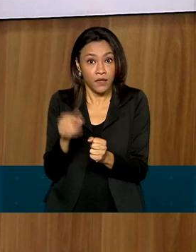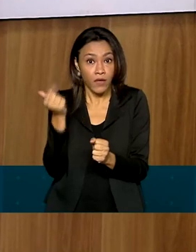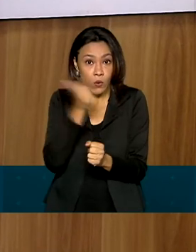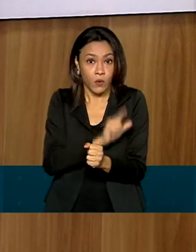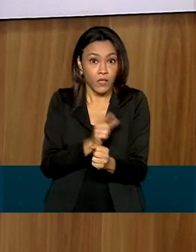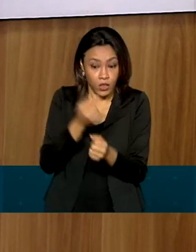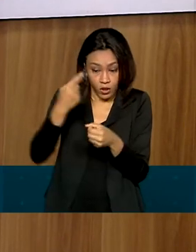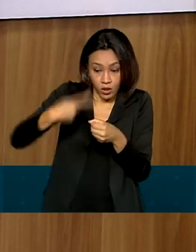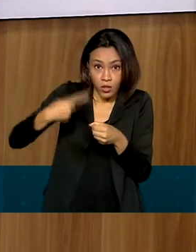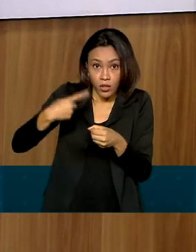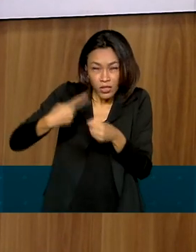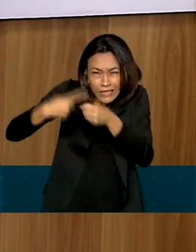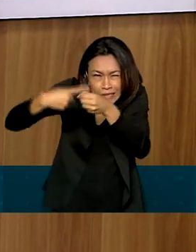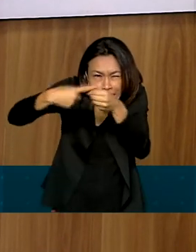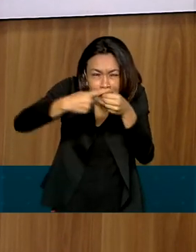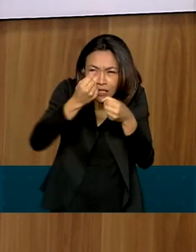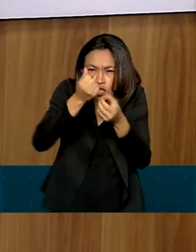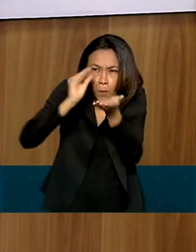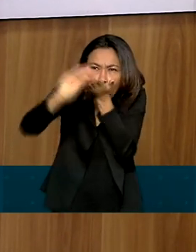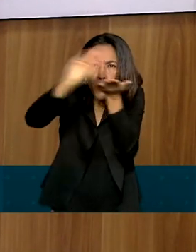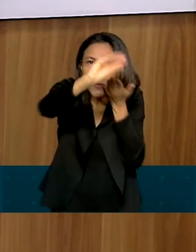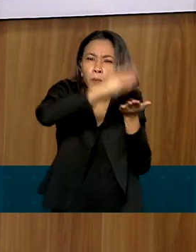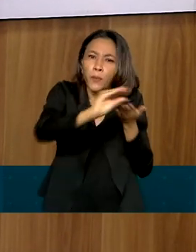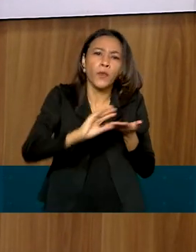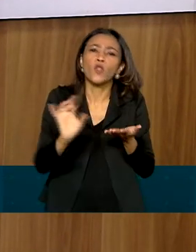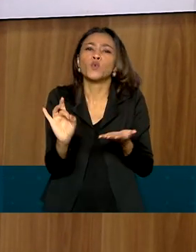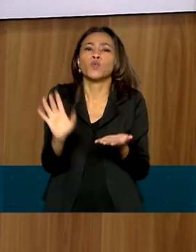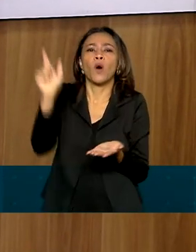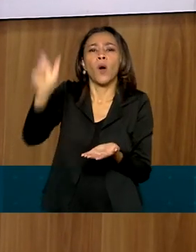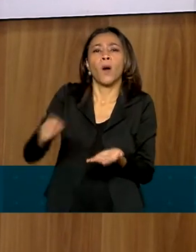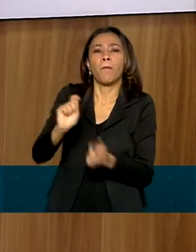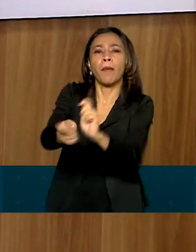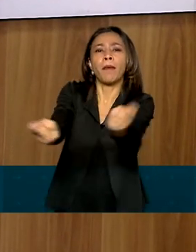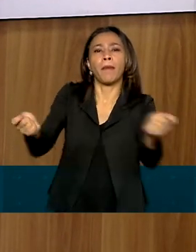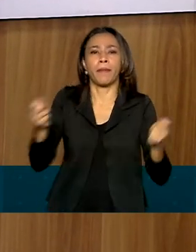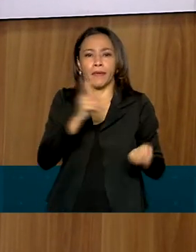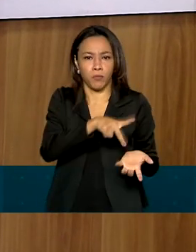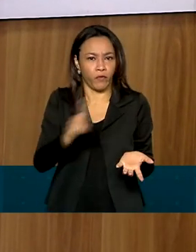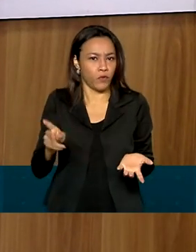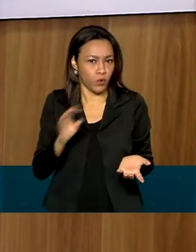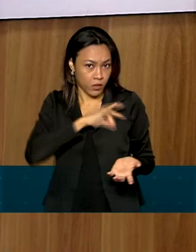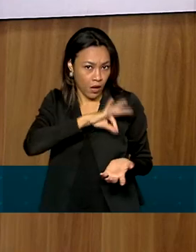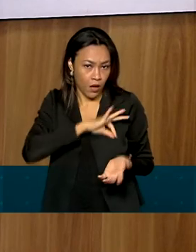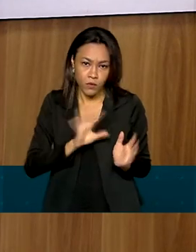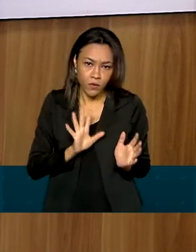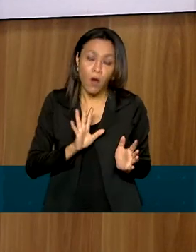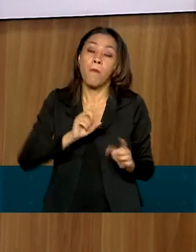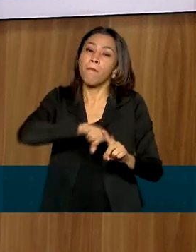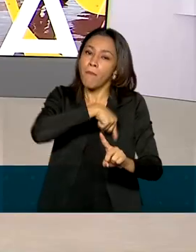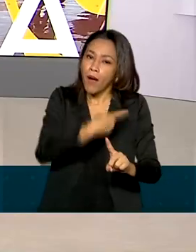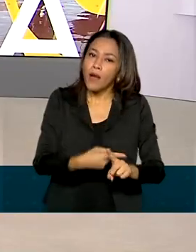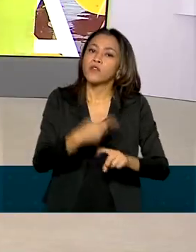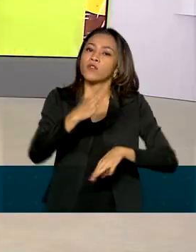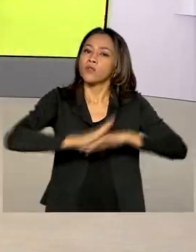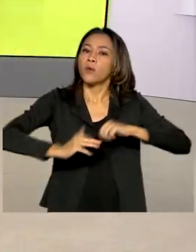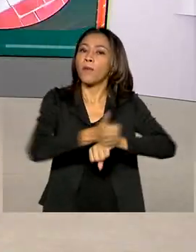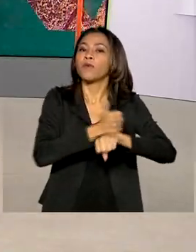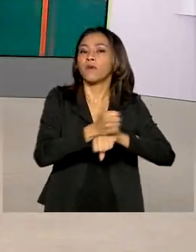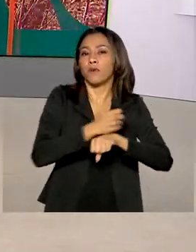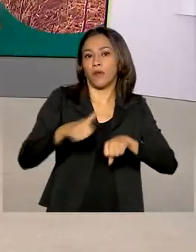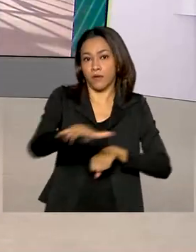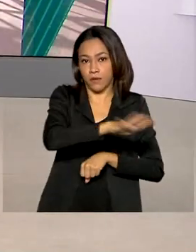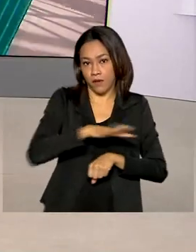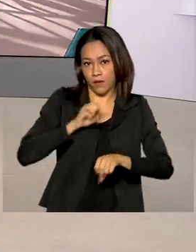ponta e, então, pagamento não apenas de professores, mas também de todos os auxiliares da educação. E o